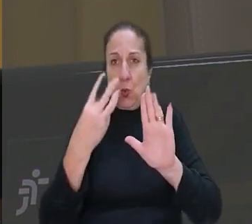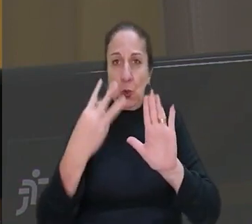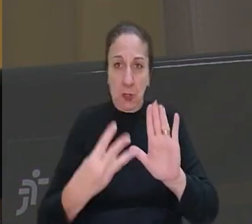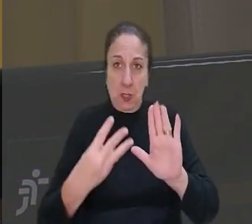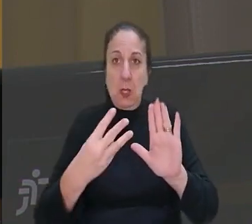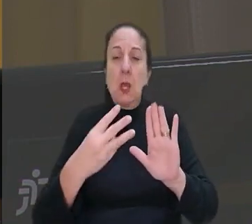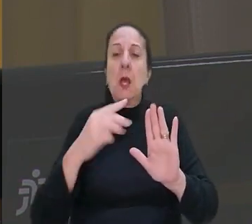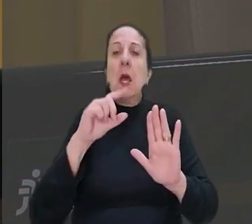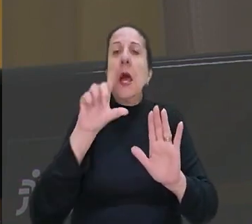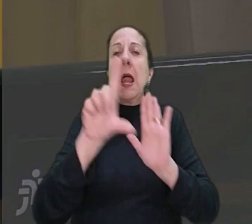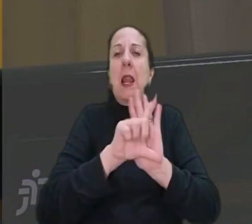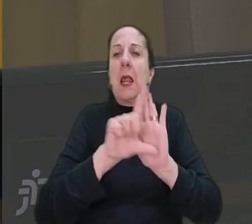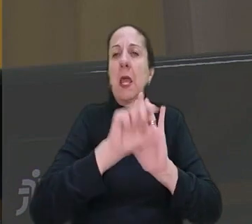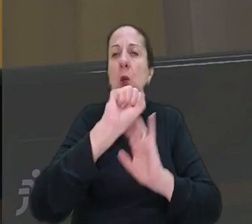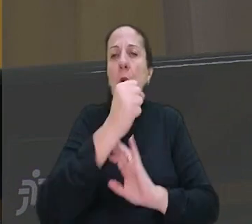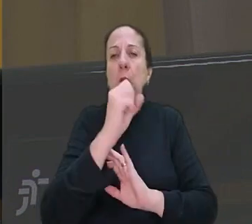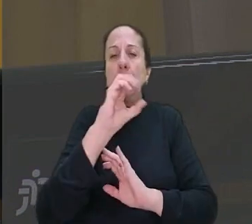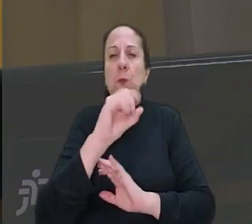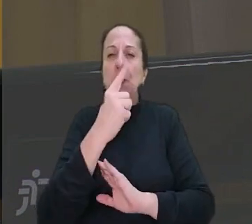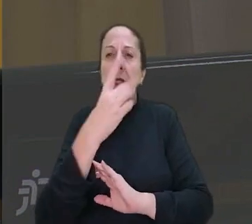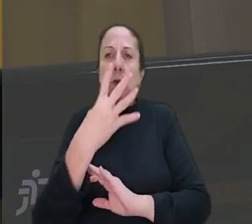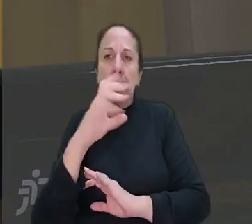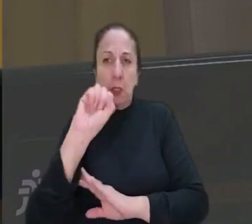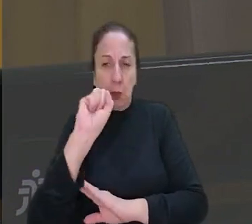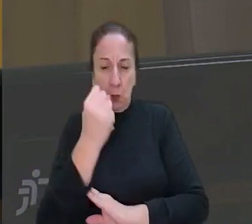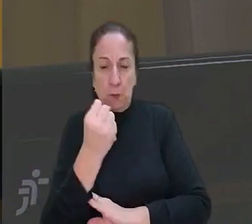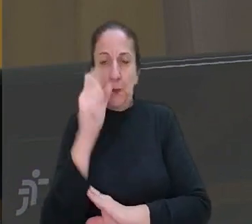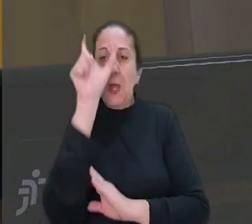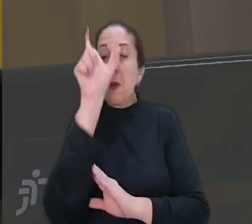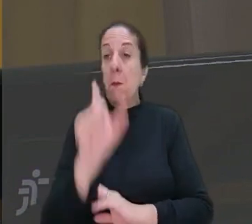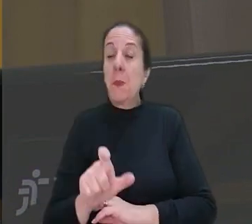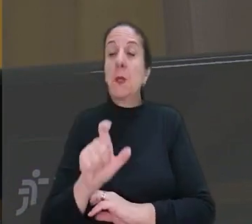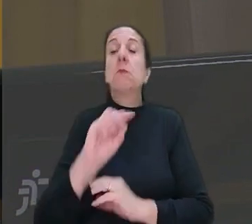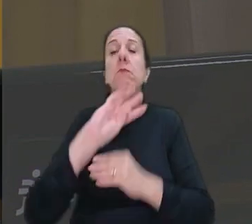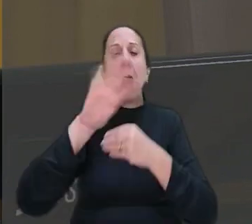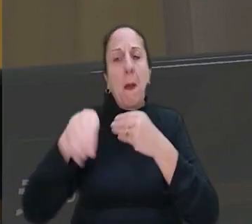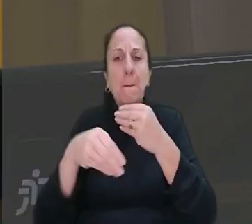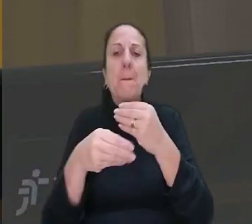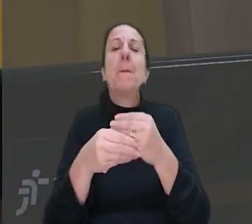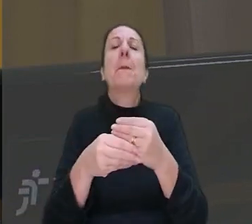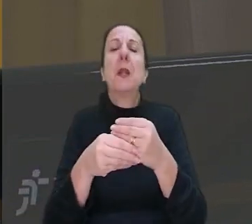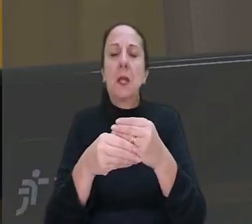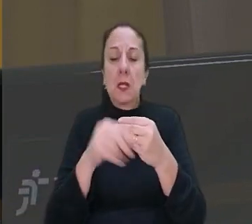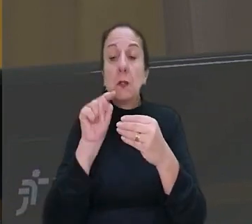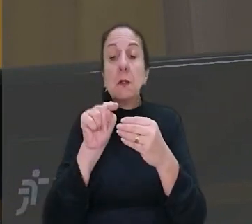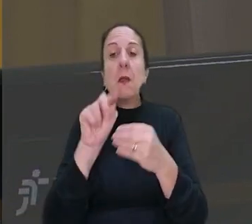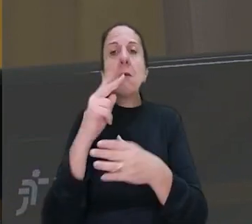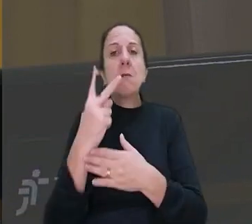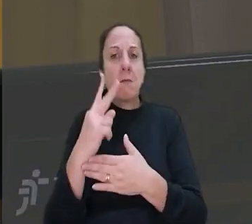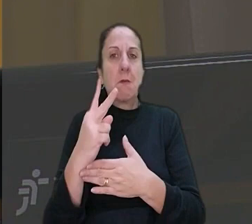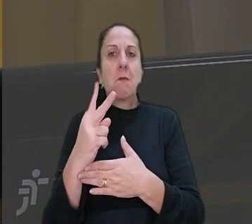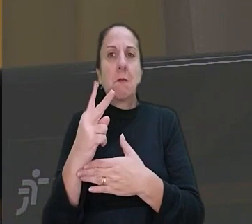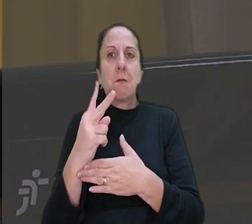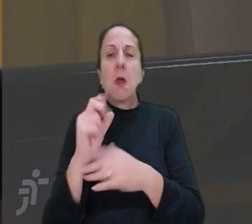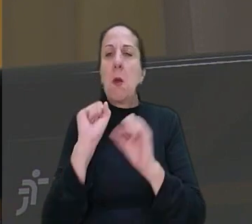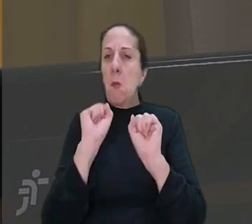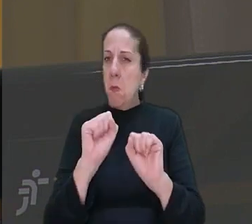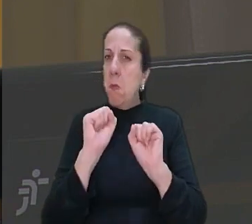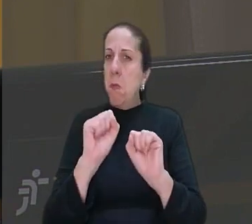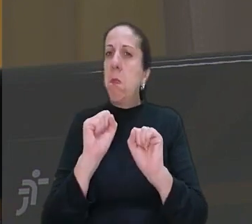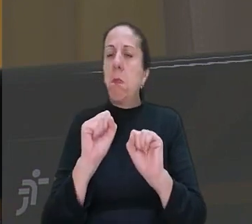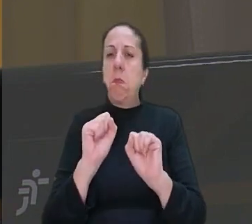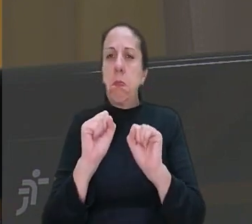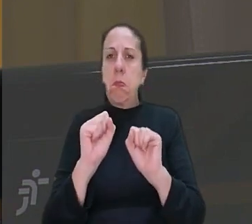3 da Lei nº 8.078, com a defesa do comissor, que deve ser aplicado diariamente nesse caso, pode ser